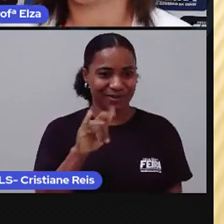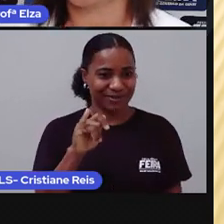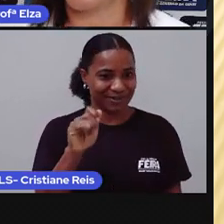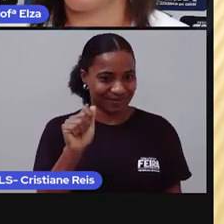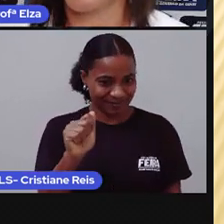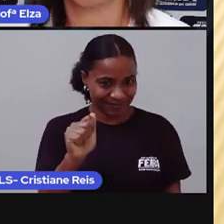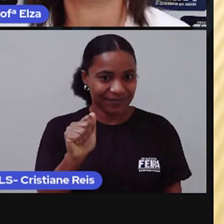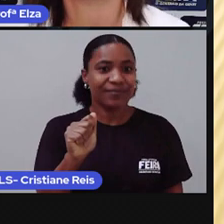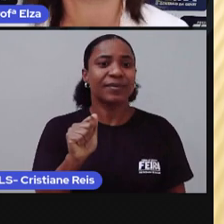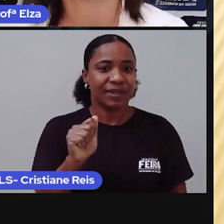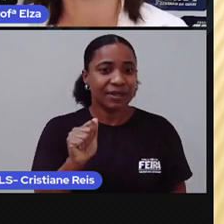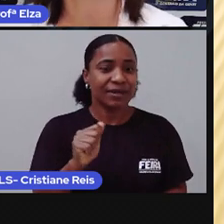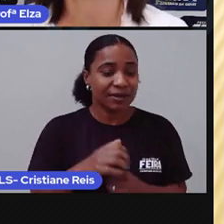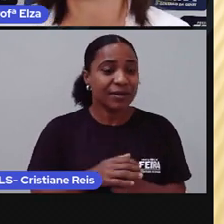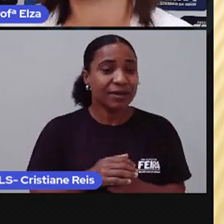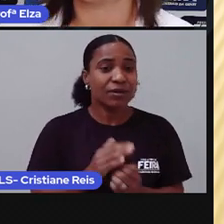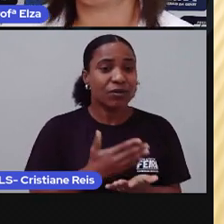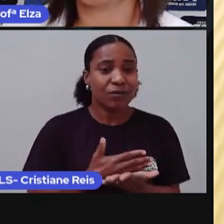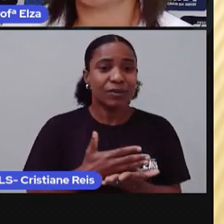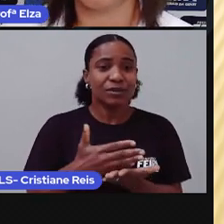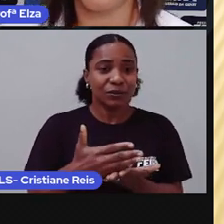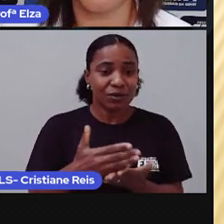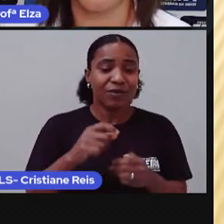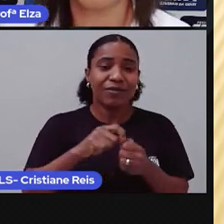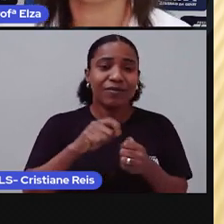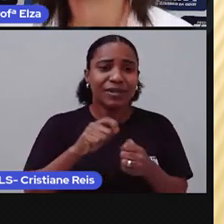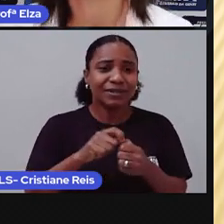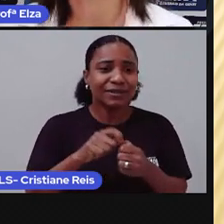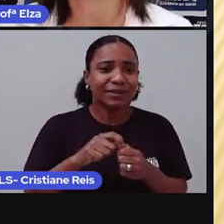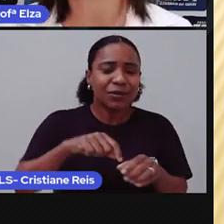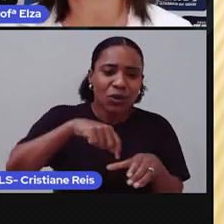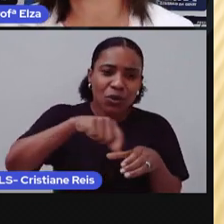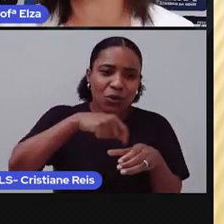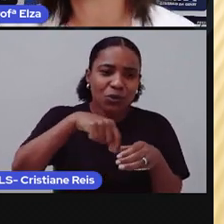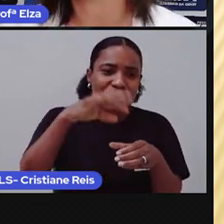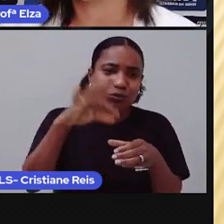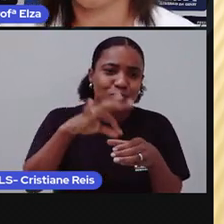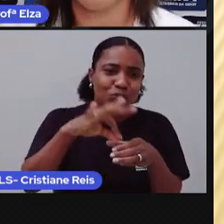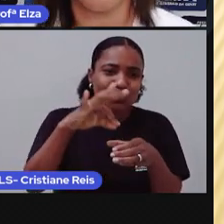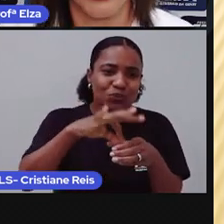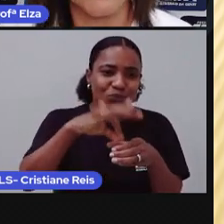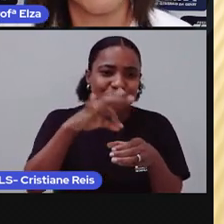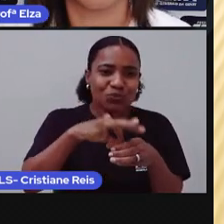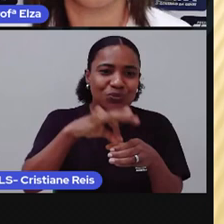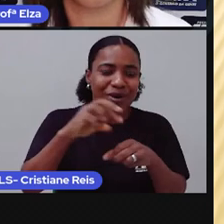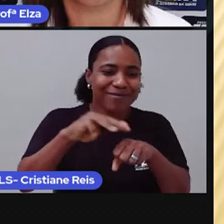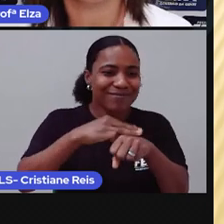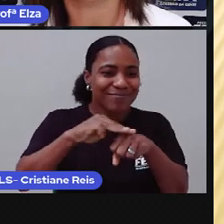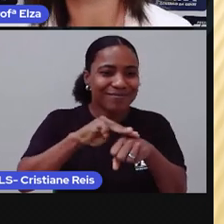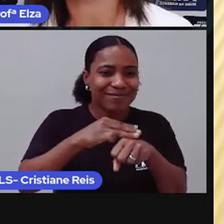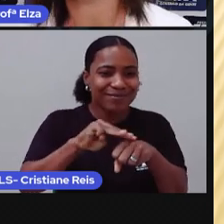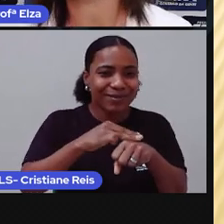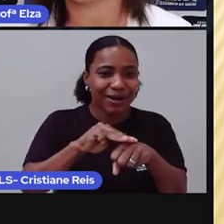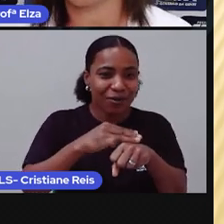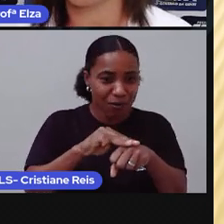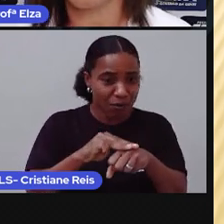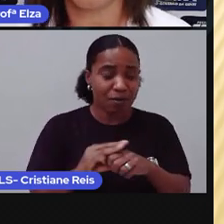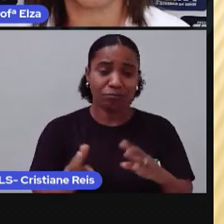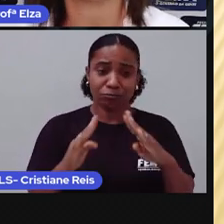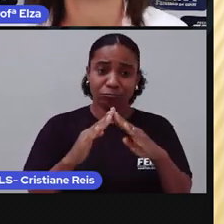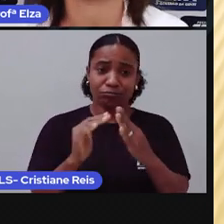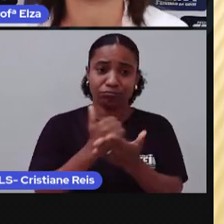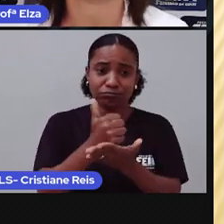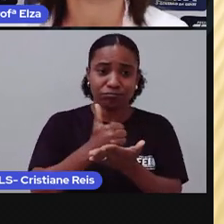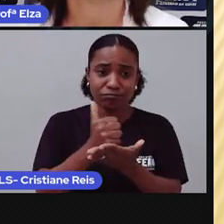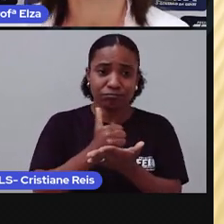inicialmente, criou um xarope marrom, que era vendido na sua farmácia, como um remédio